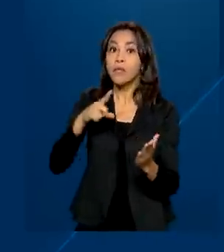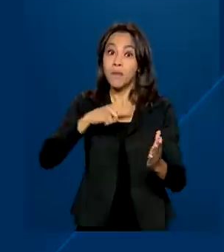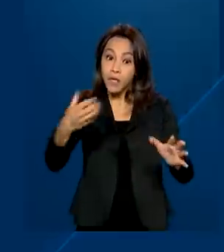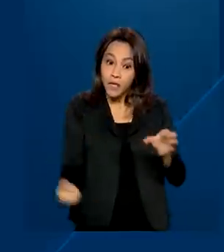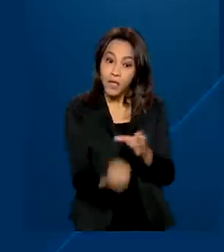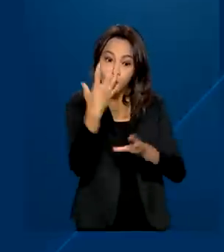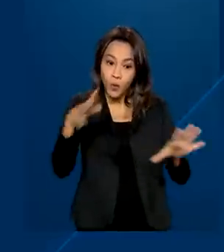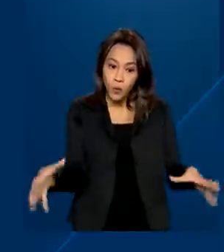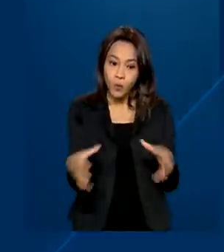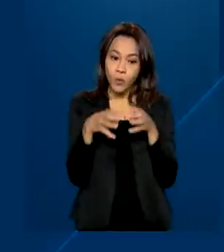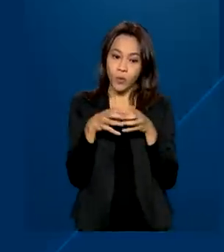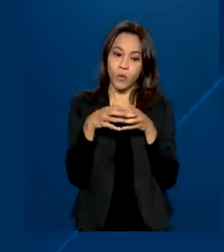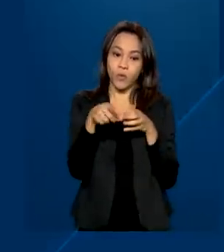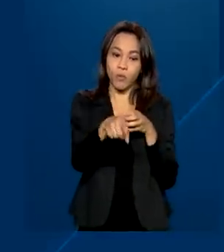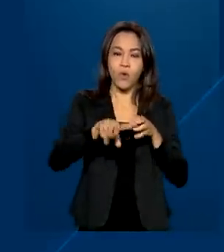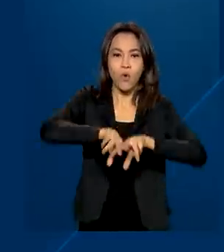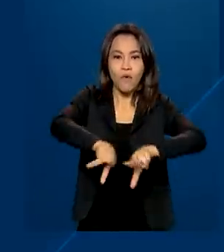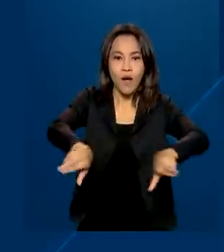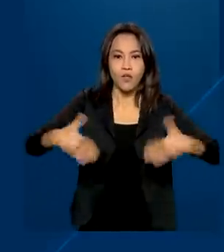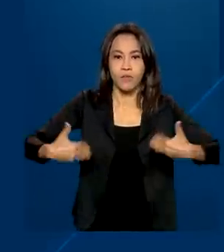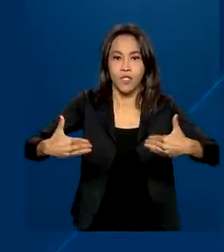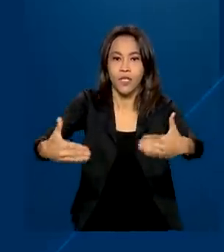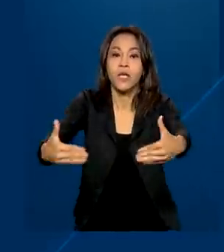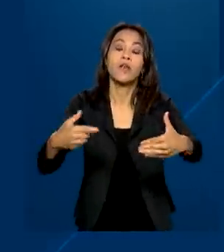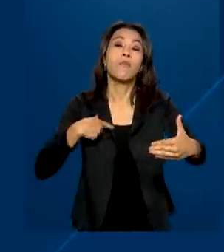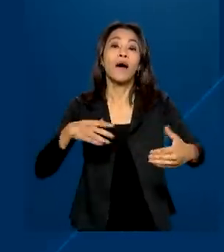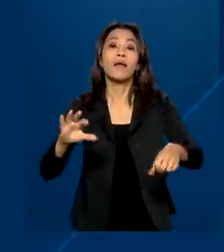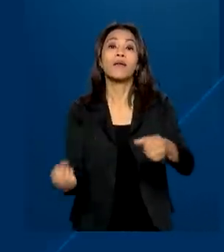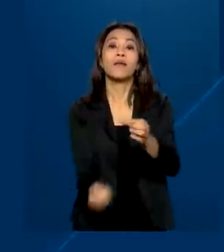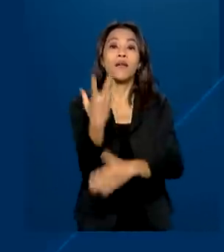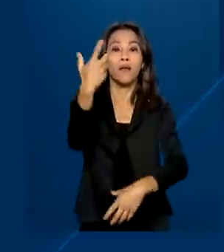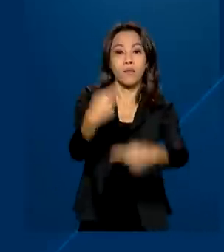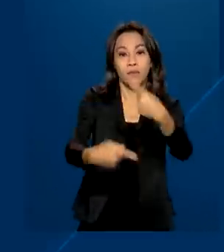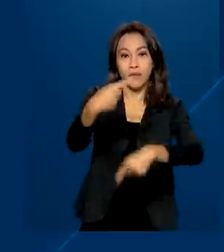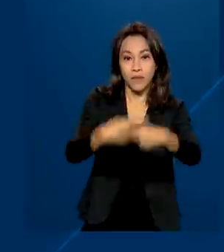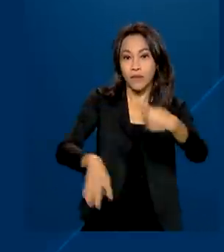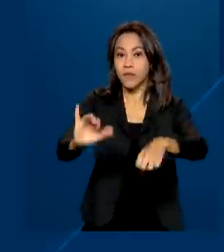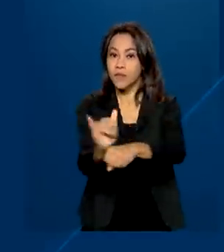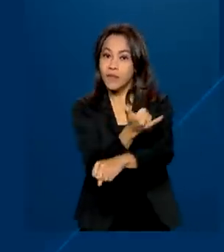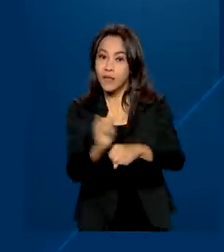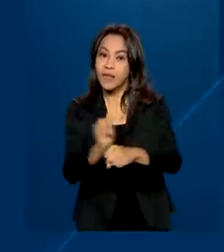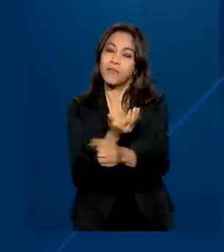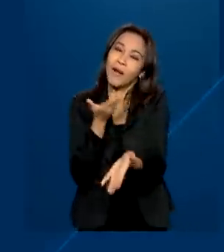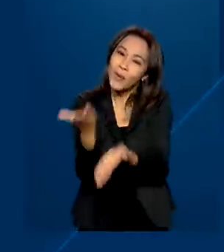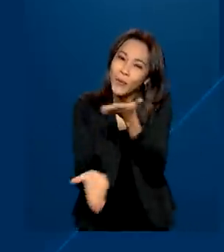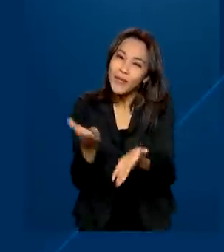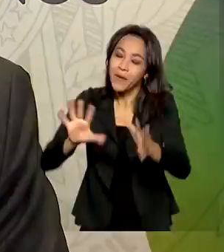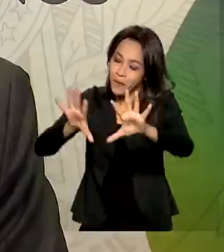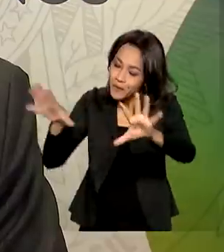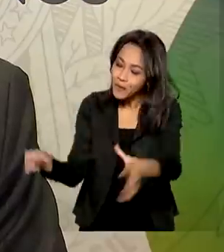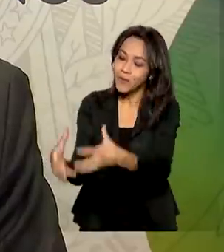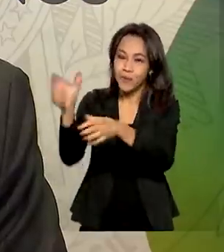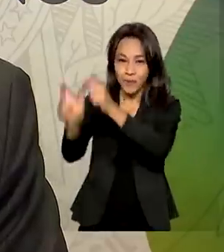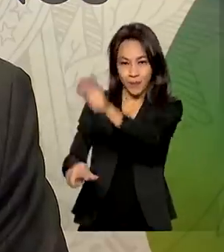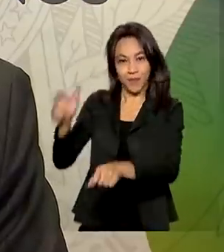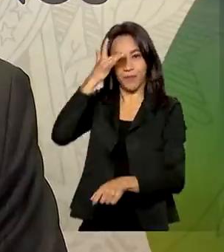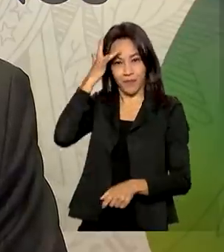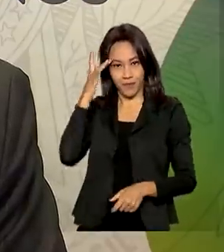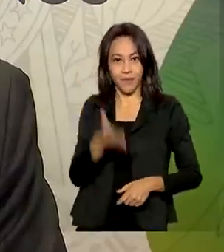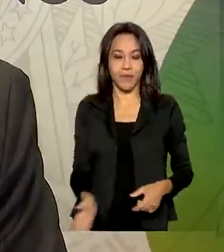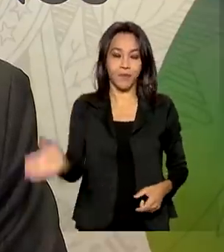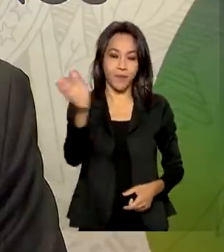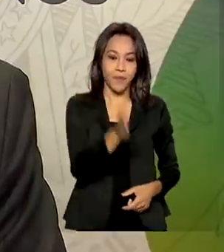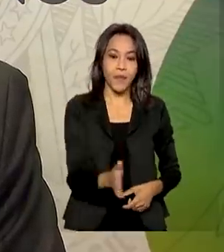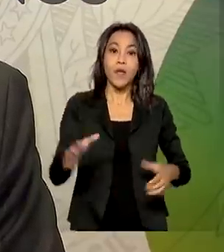comitê interministerial para articular ações e adotar mecanismos e estratégias para o cuidado com os raros. As ações desse